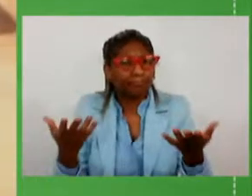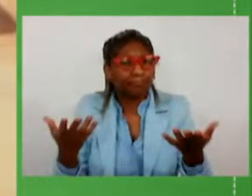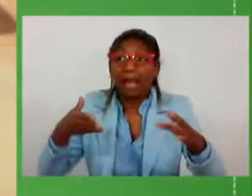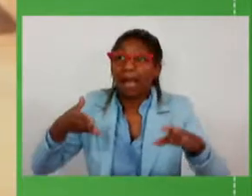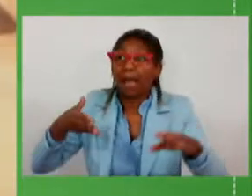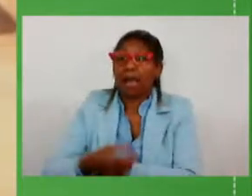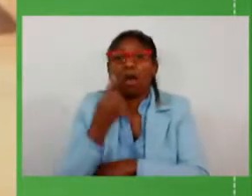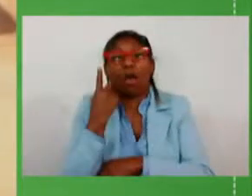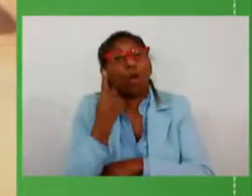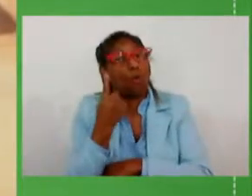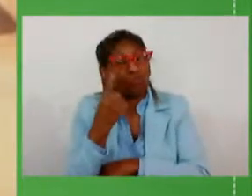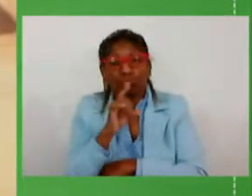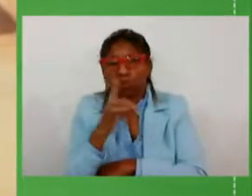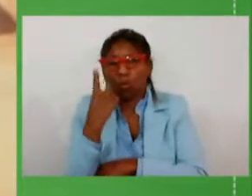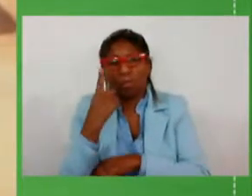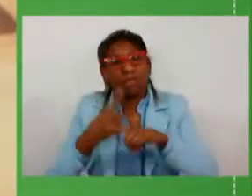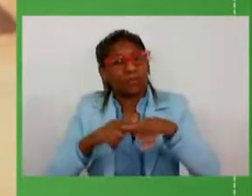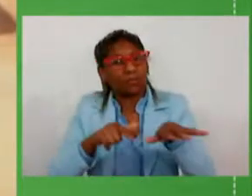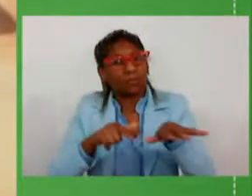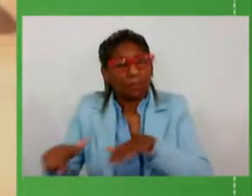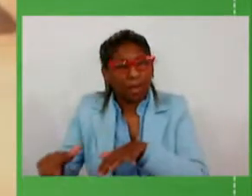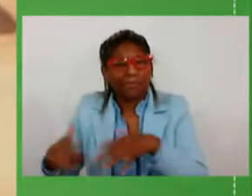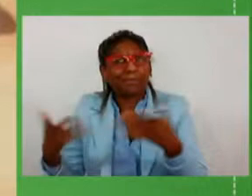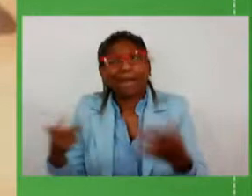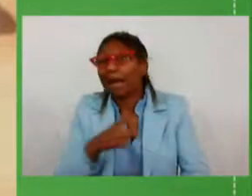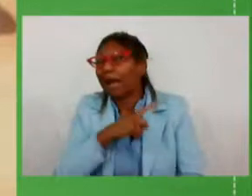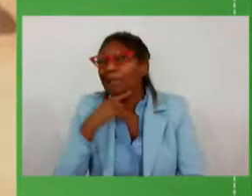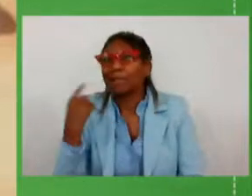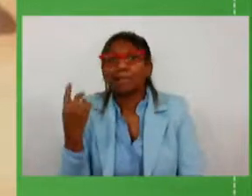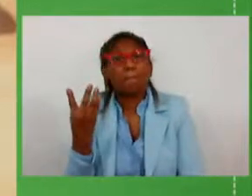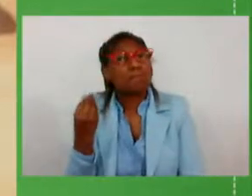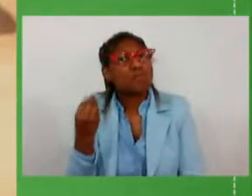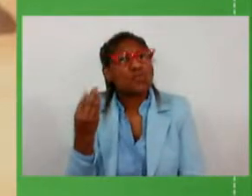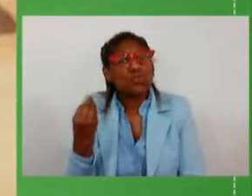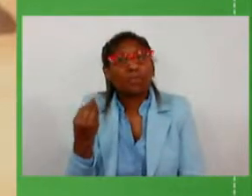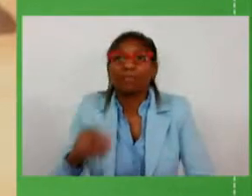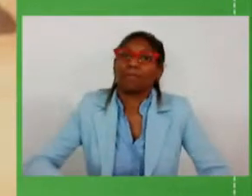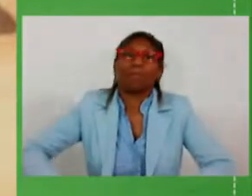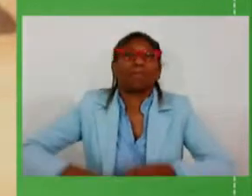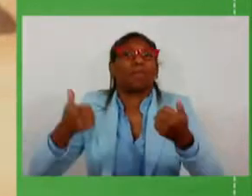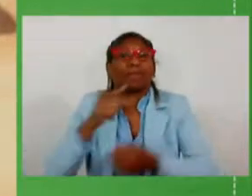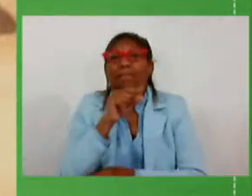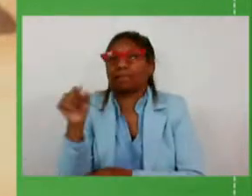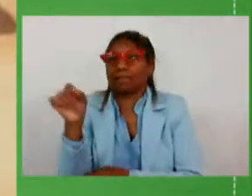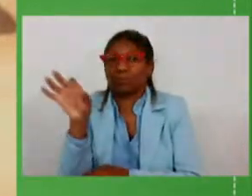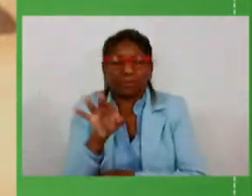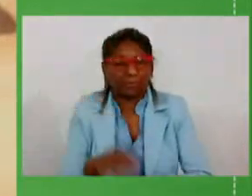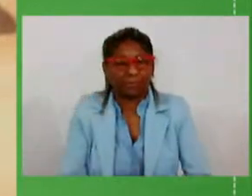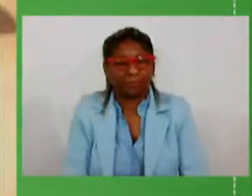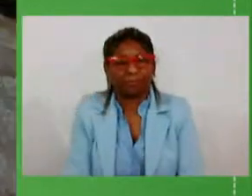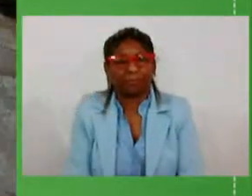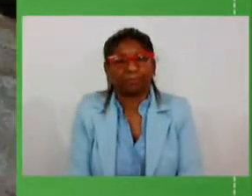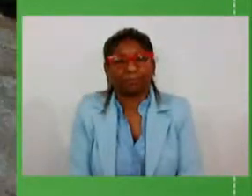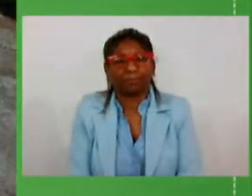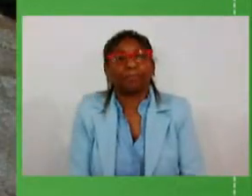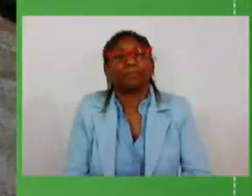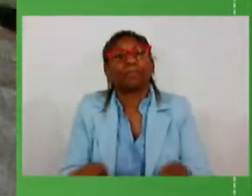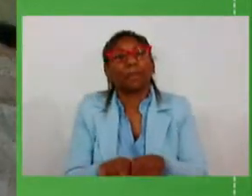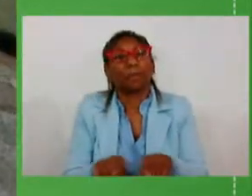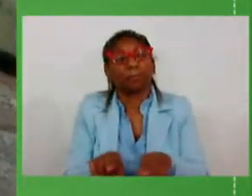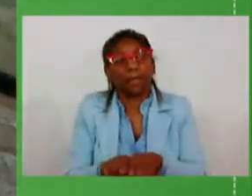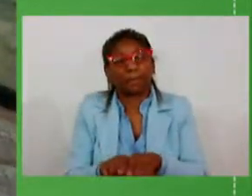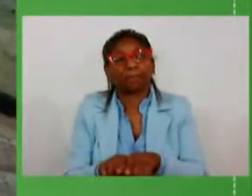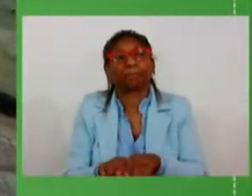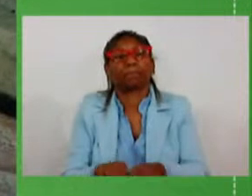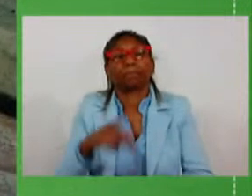uma vez na semana então acaba atrasando um pouco eu acredito que vai melhorar 100% e também de Crício Mal em direção a